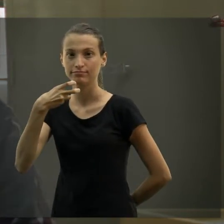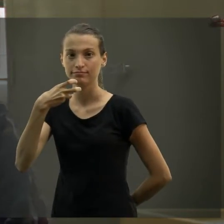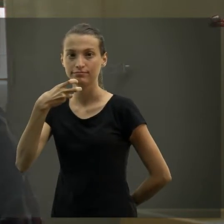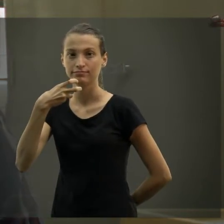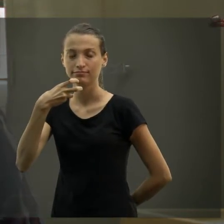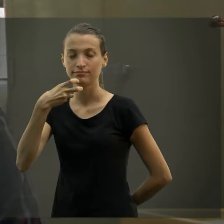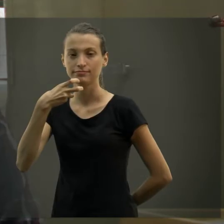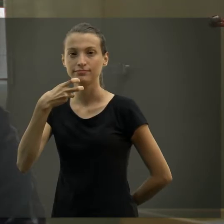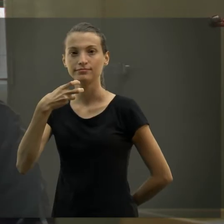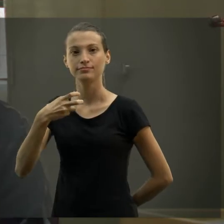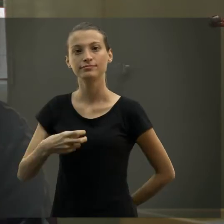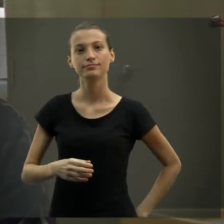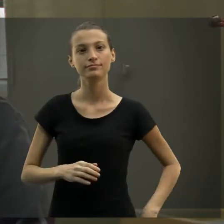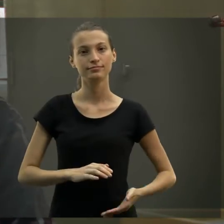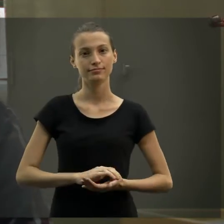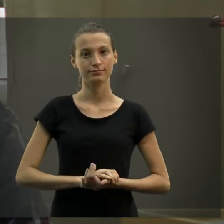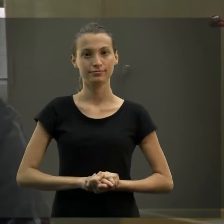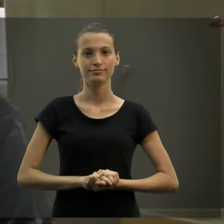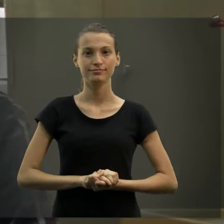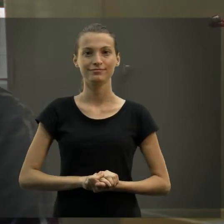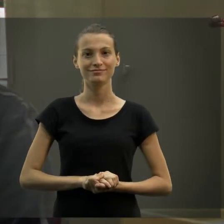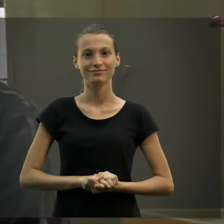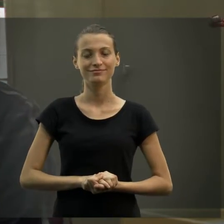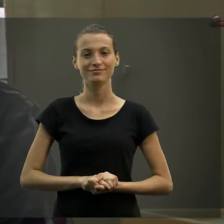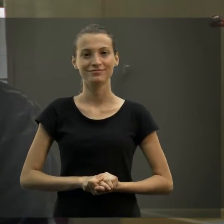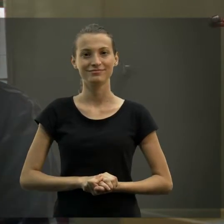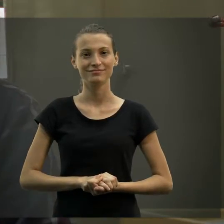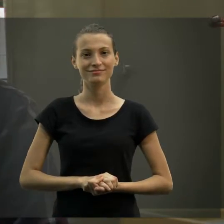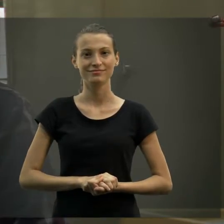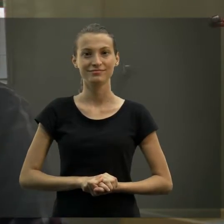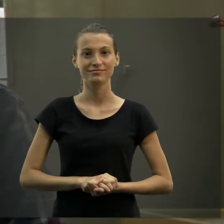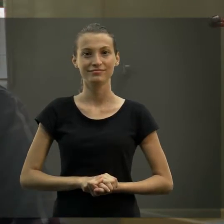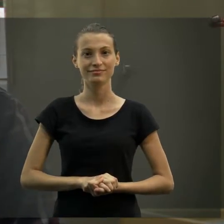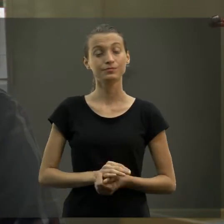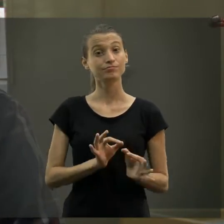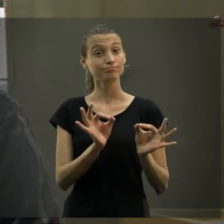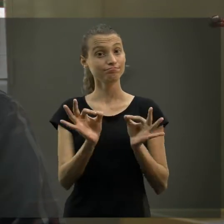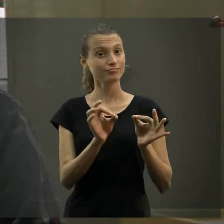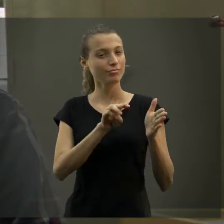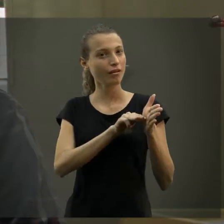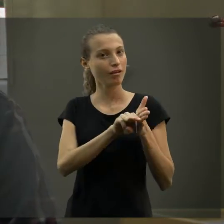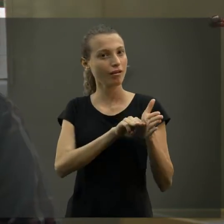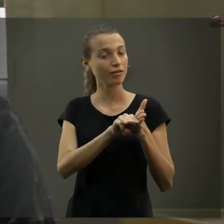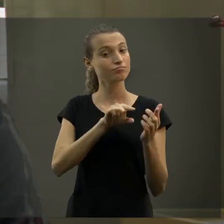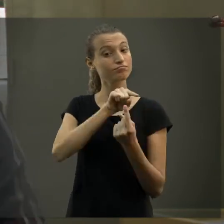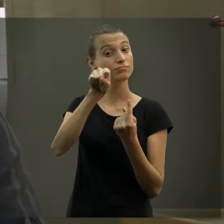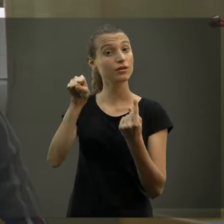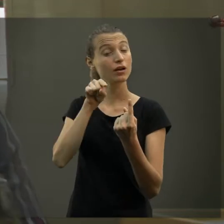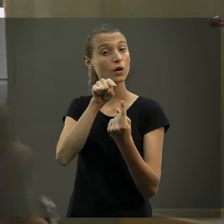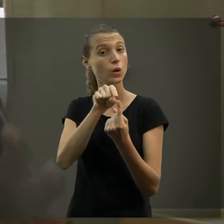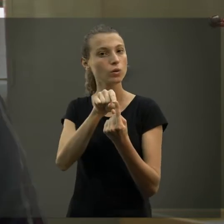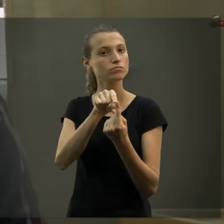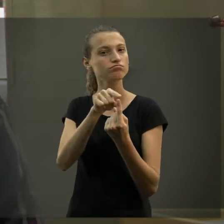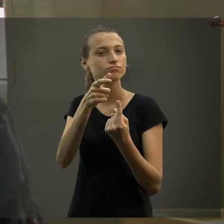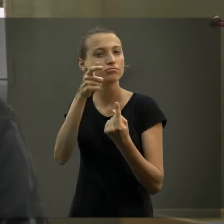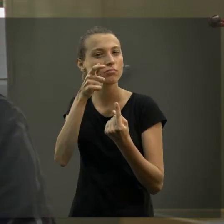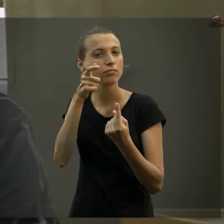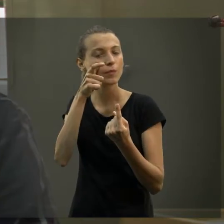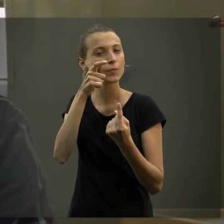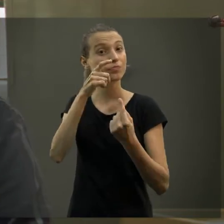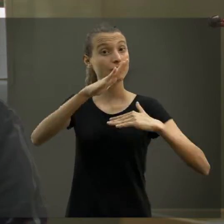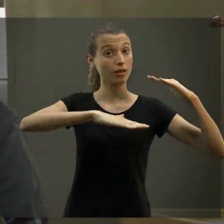esse texto, de interpretar para a língua portuguesa aí, oralmente. E aí eu fiz um desenho